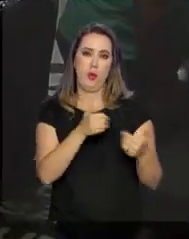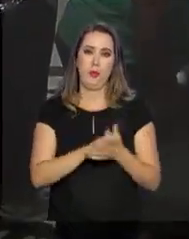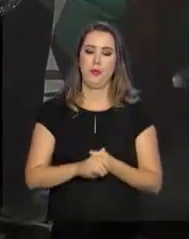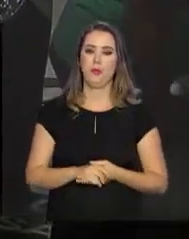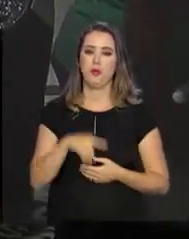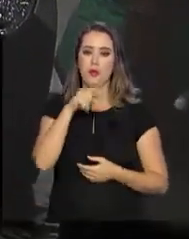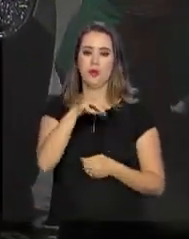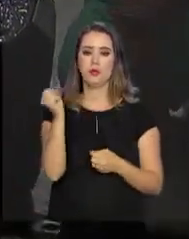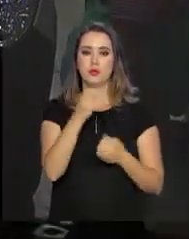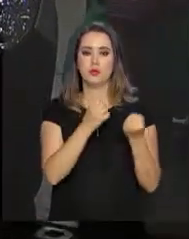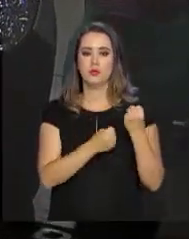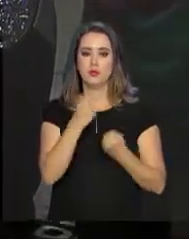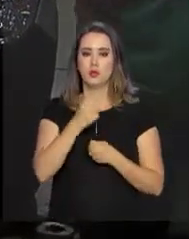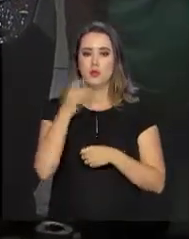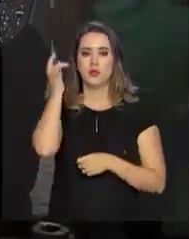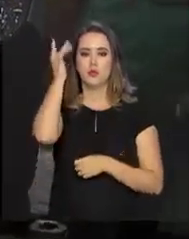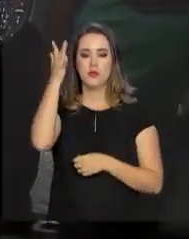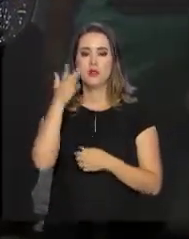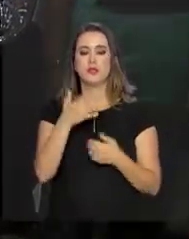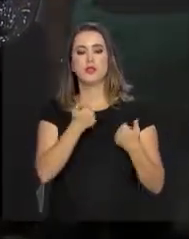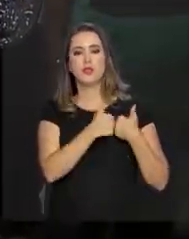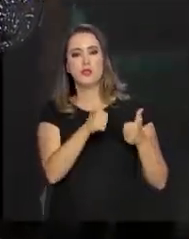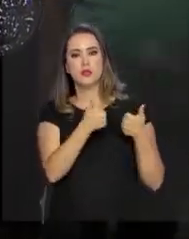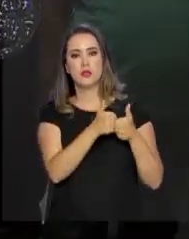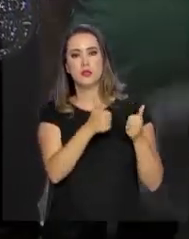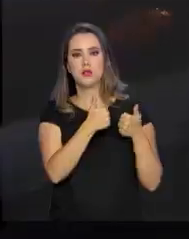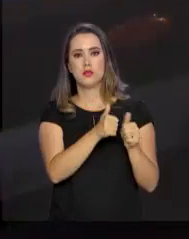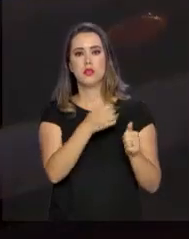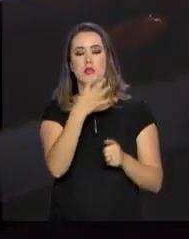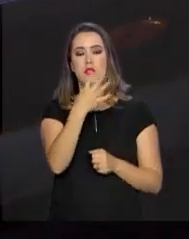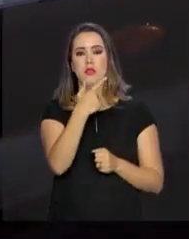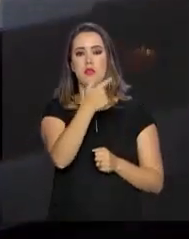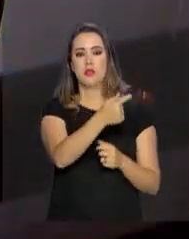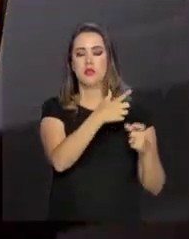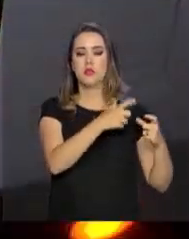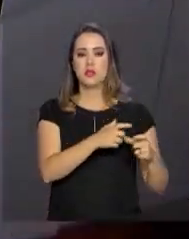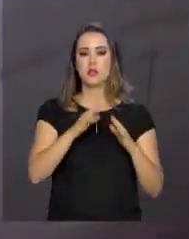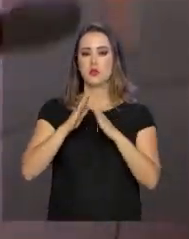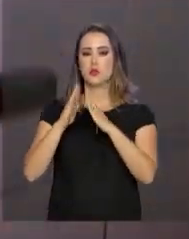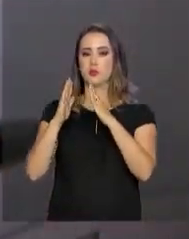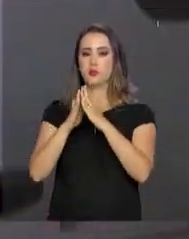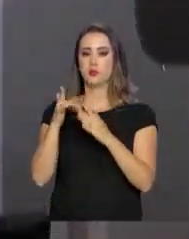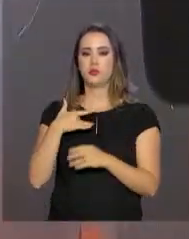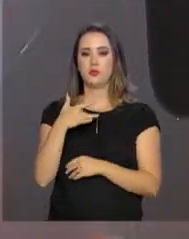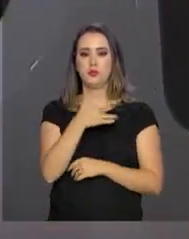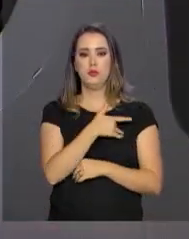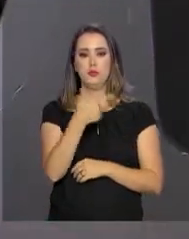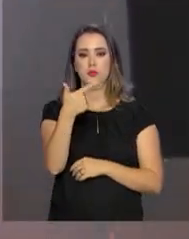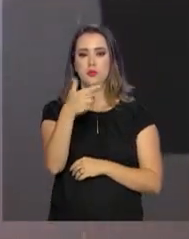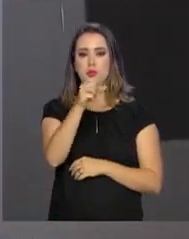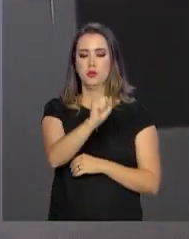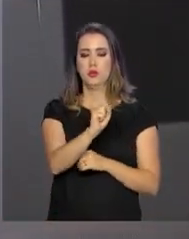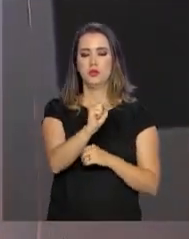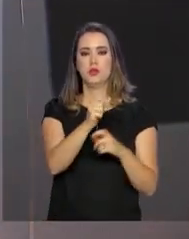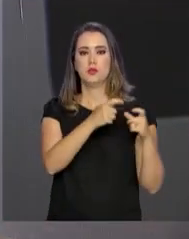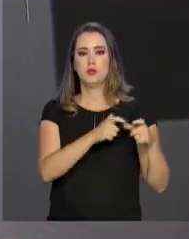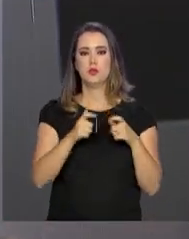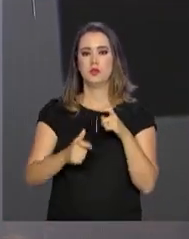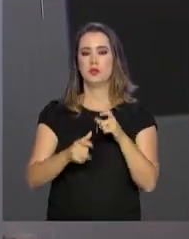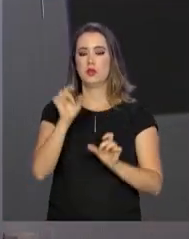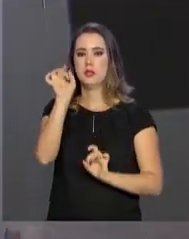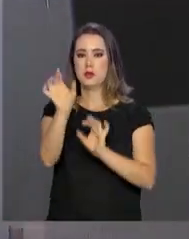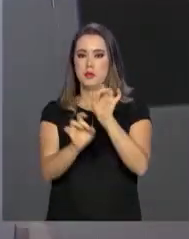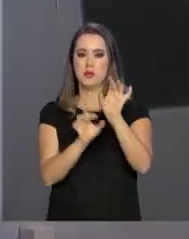veículos devem facilitar o transporte a 47 casas de saúde de 28 distritos sanitários especiais